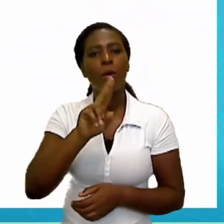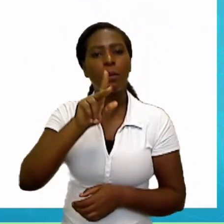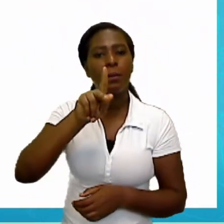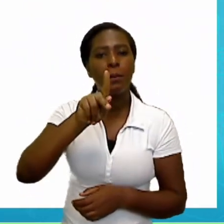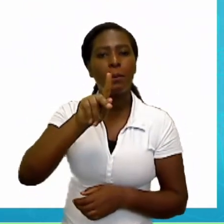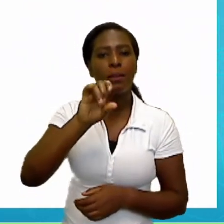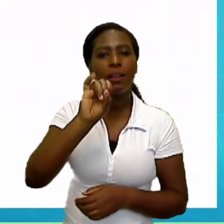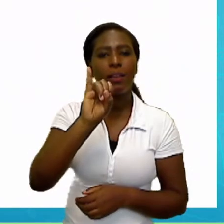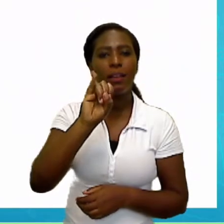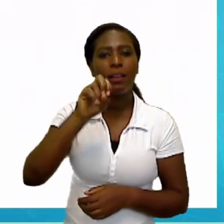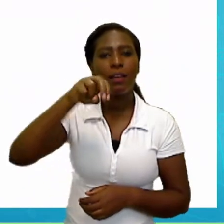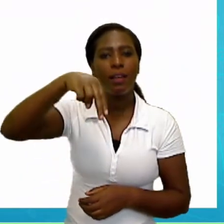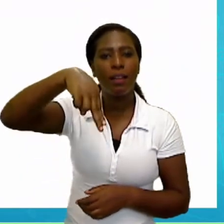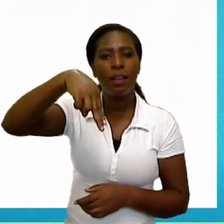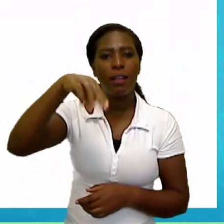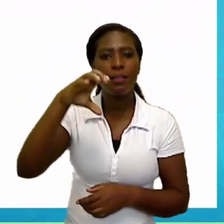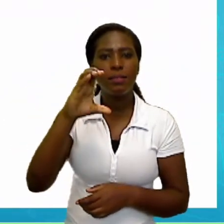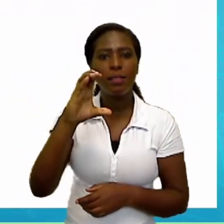Paint brush.